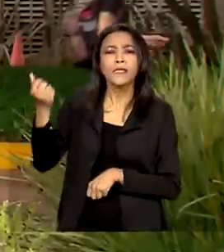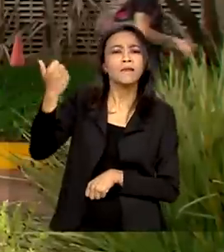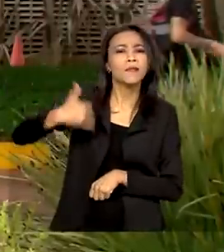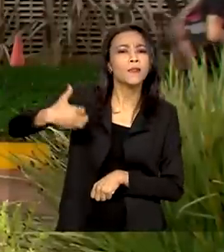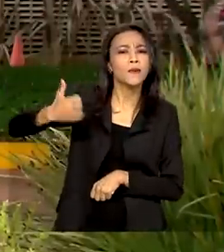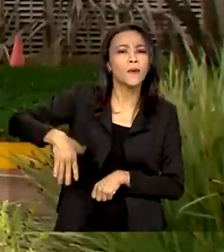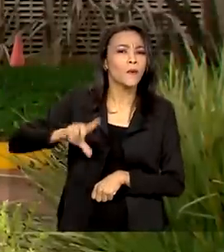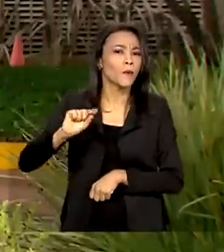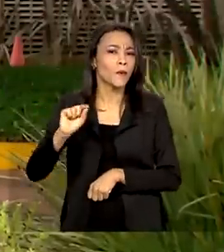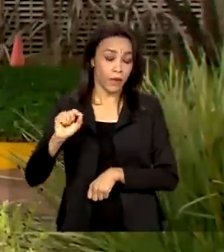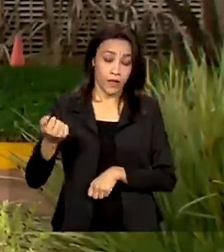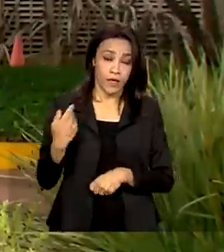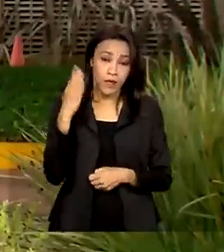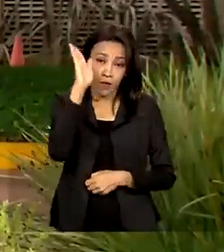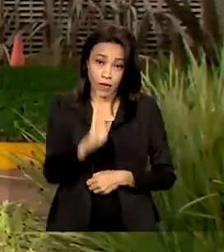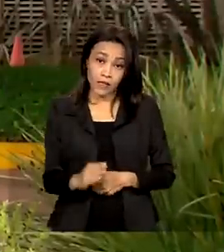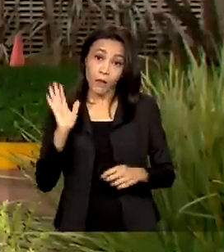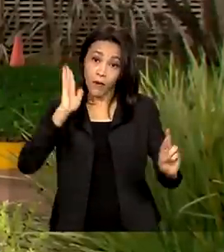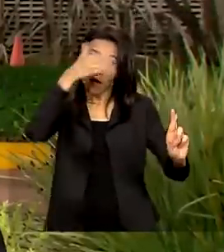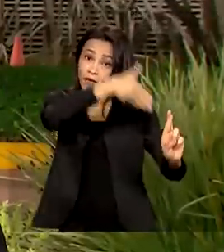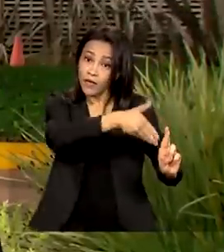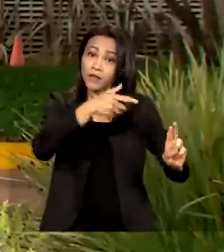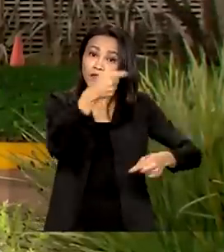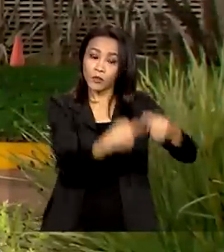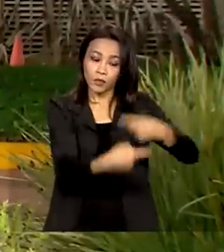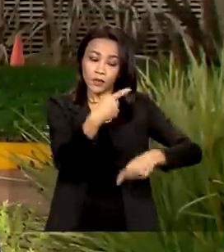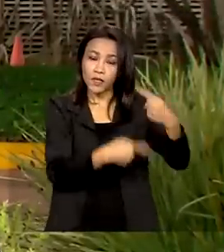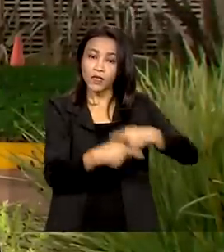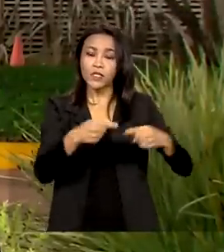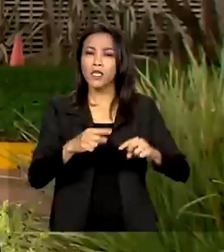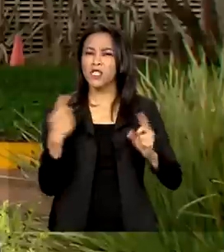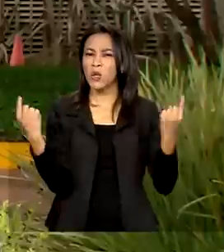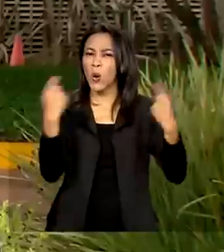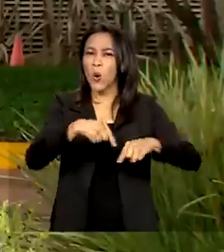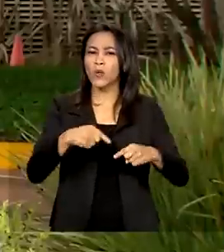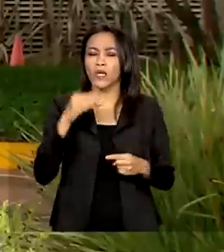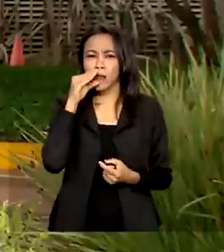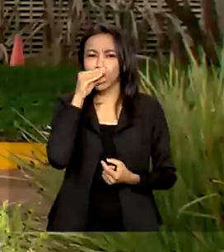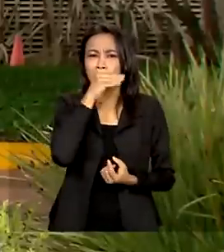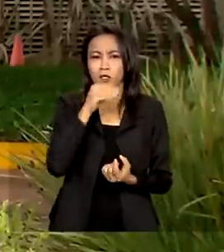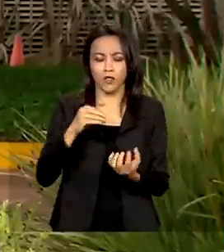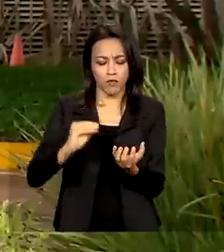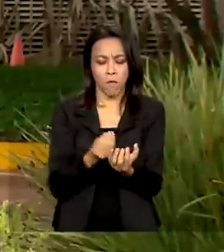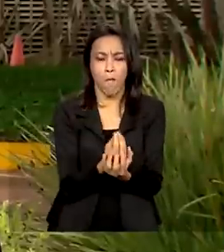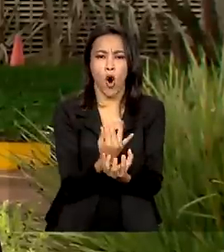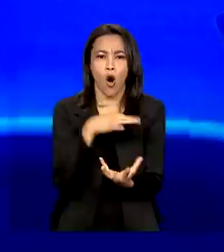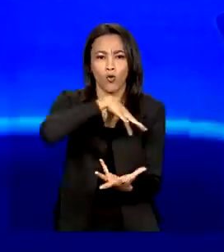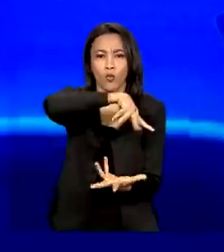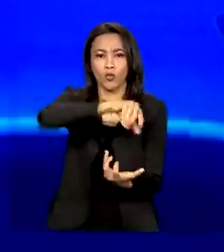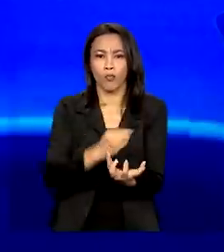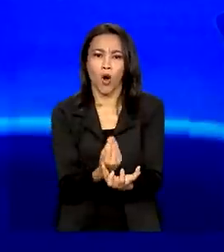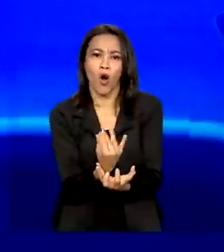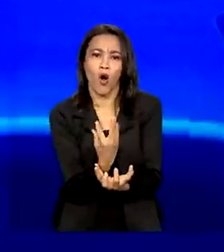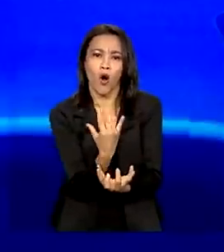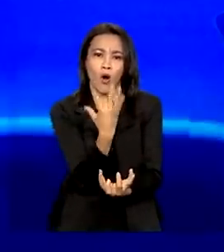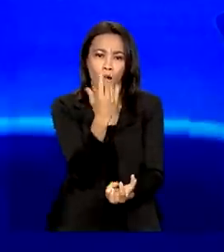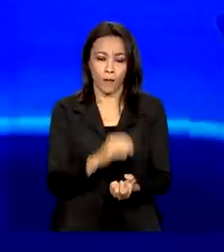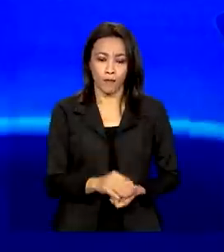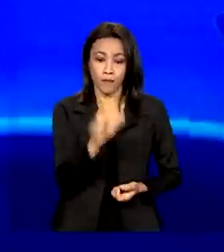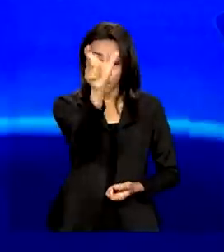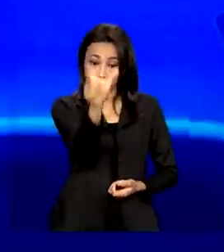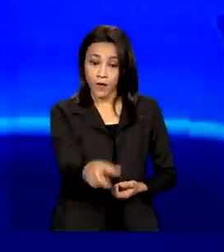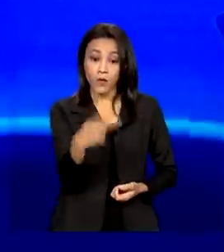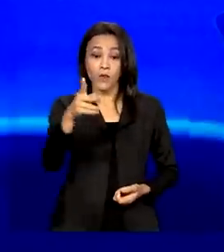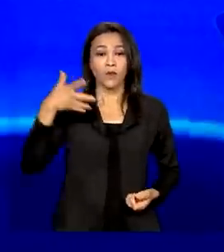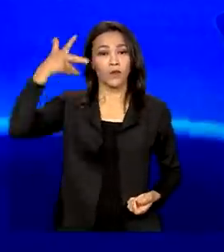Brasil é um exemplo de políticas públicas contra o aquecimento global. Vamos ver a reportagem. Em seu discurso na